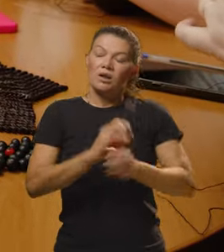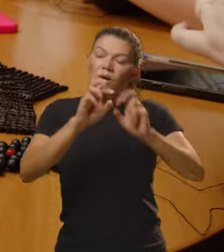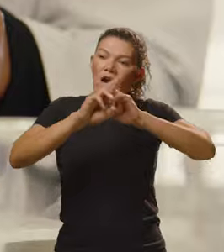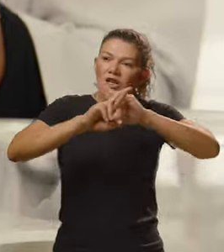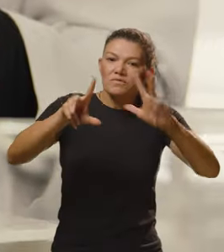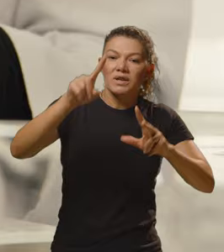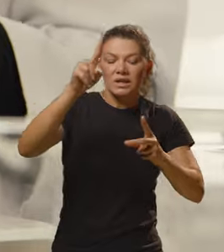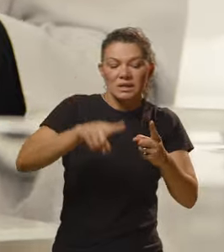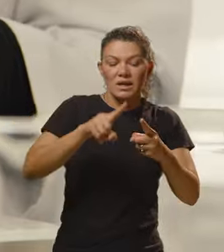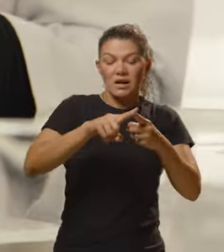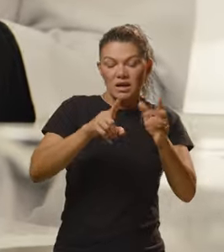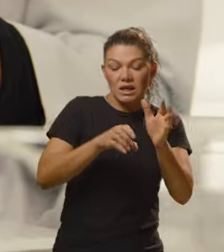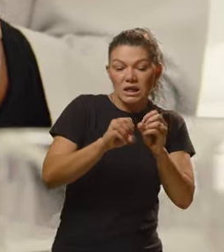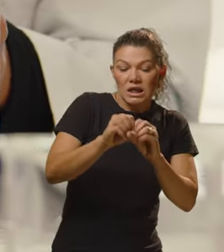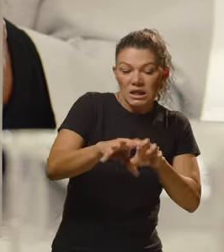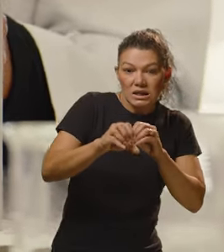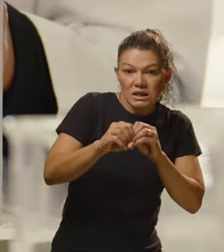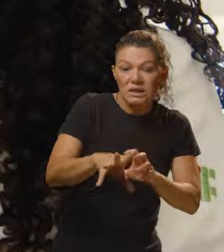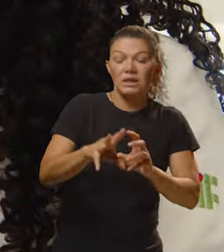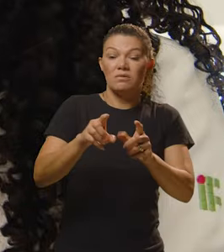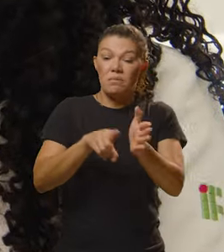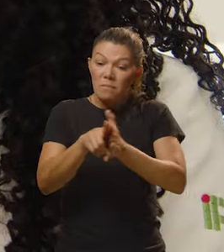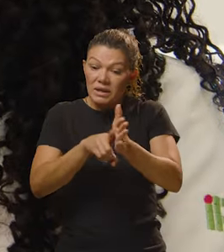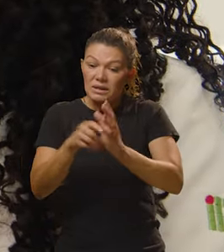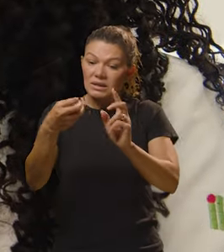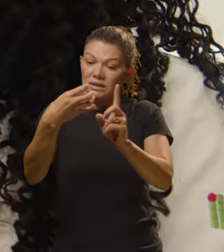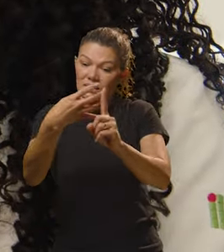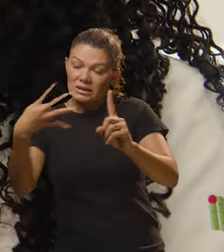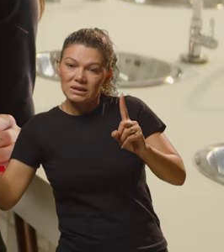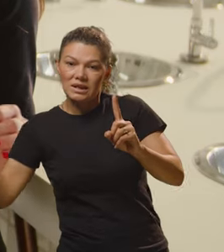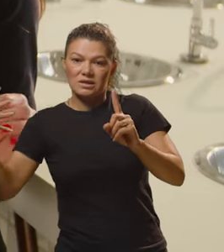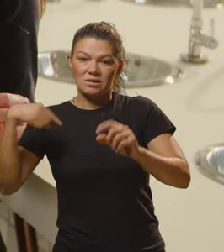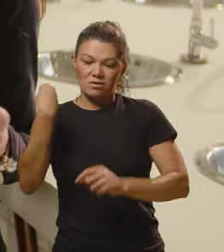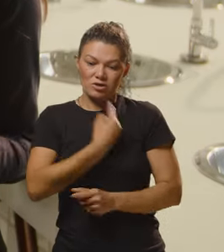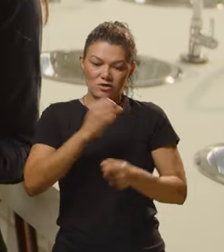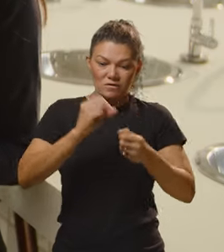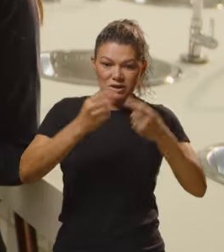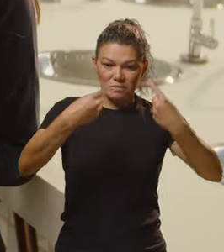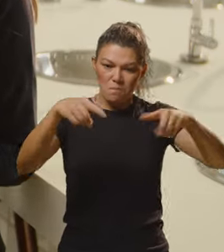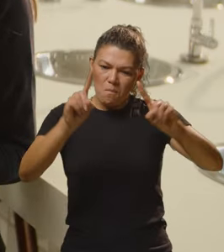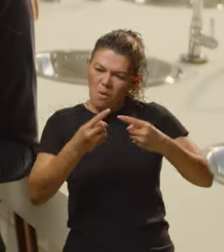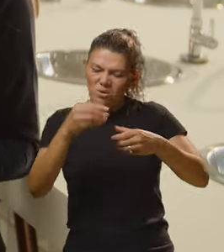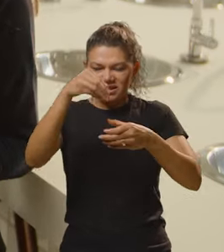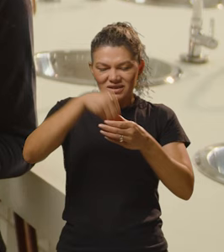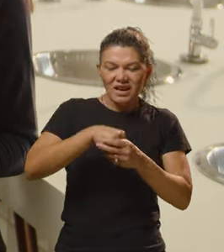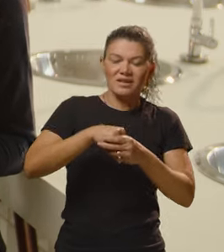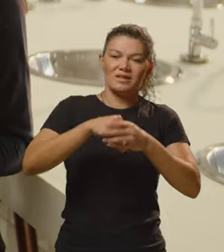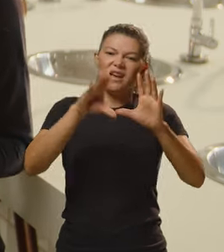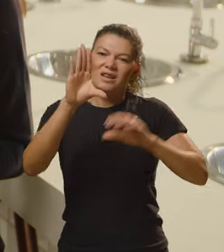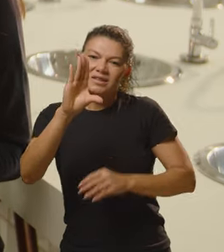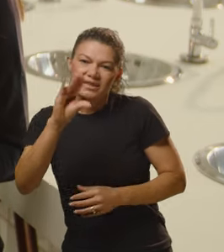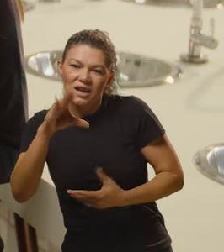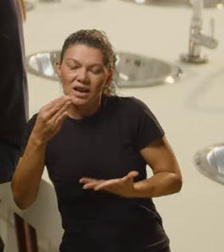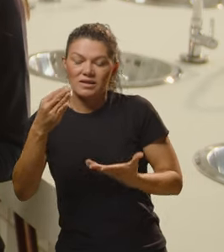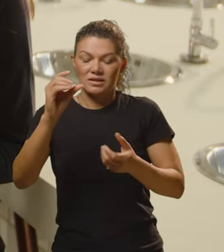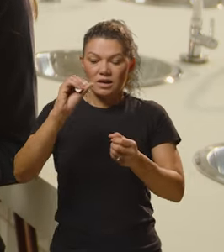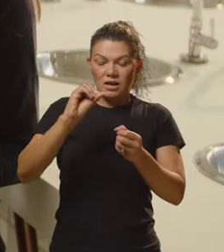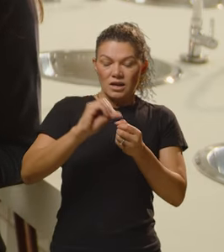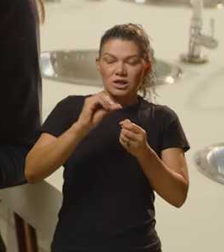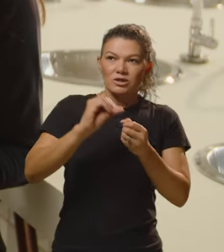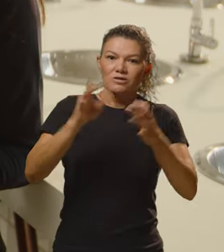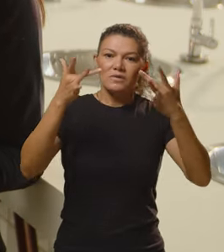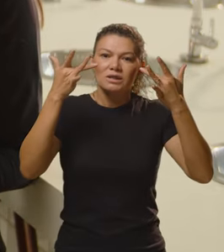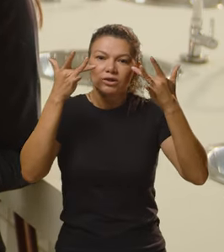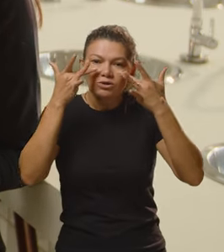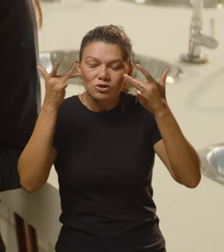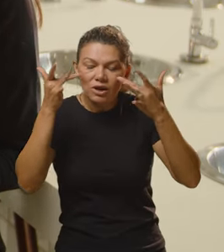pilar ensino, pesquisa e extensão. A gente faz música aqui dentro, a gente faz ciência, a